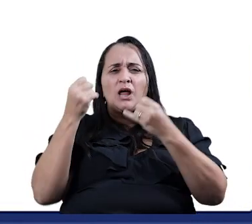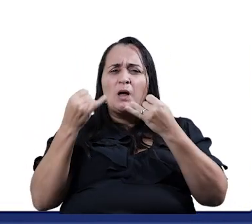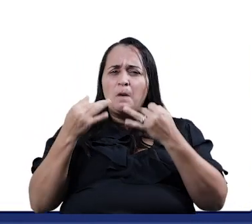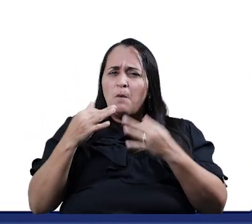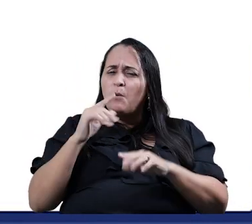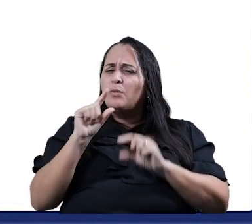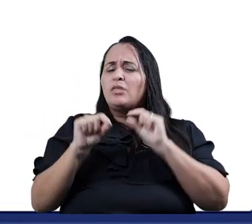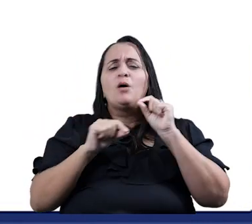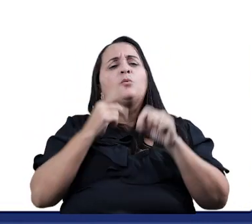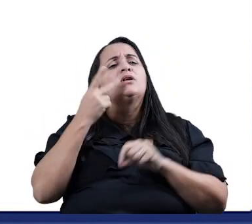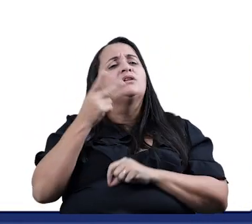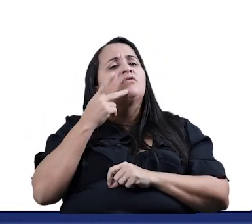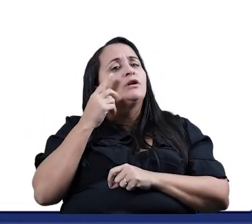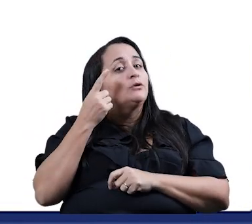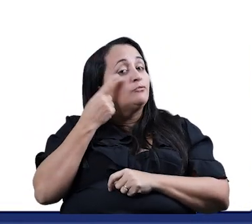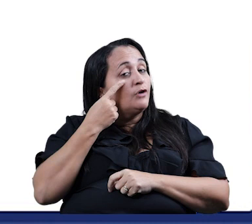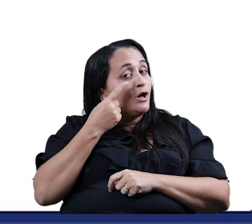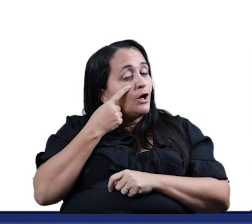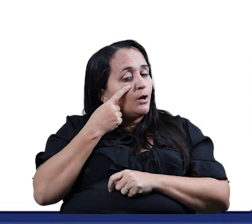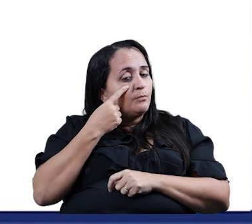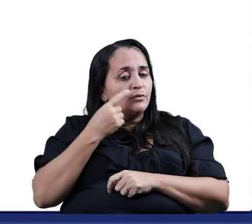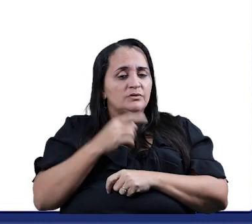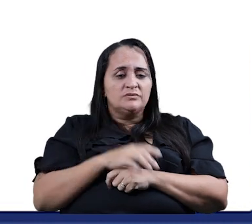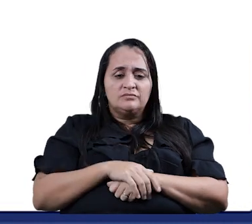dizendo para a gente essa música? Vamos descobrir?